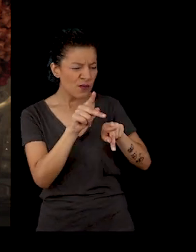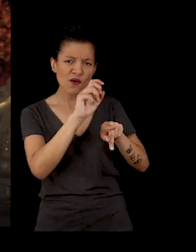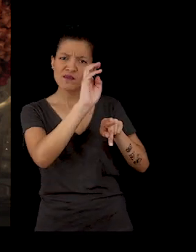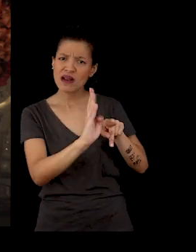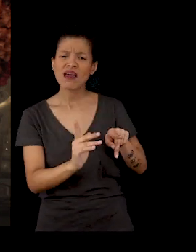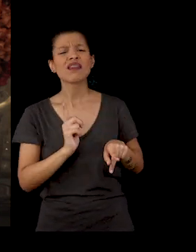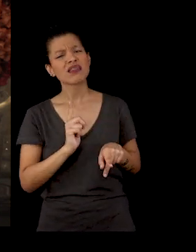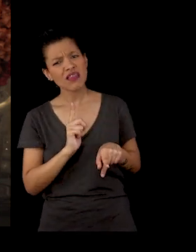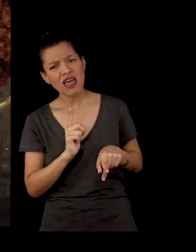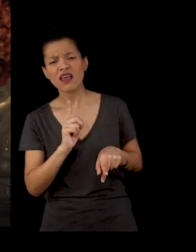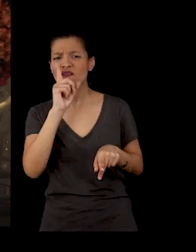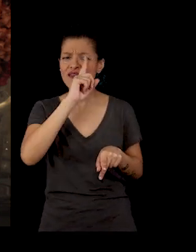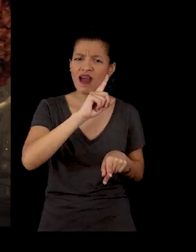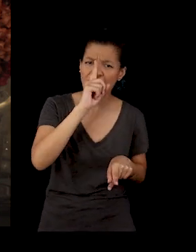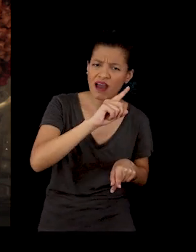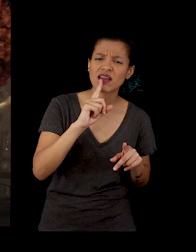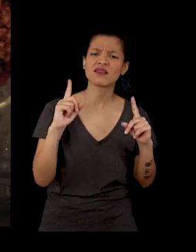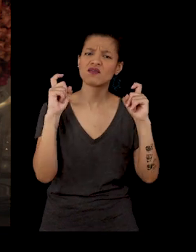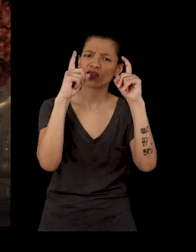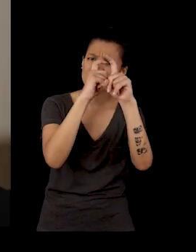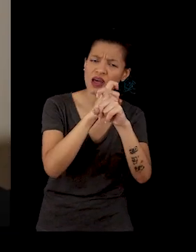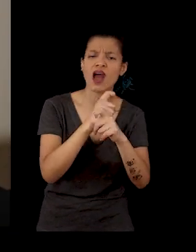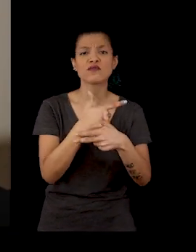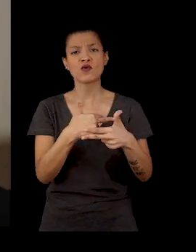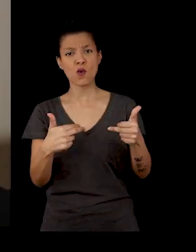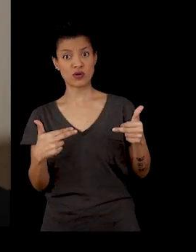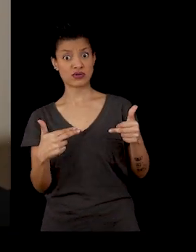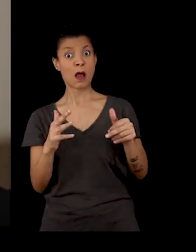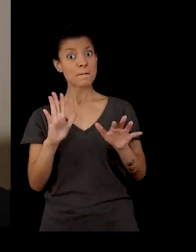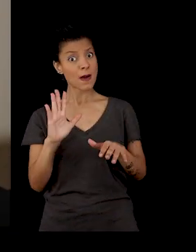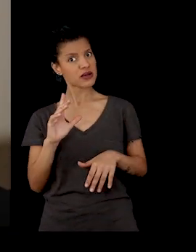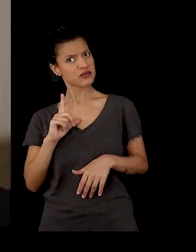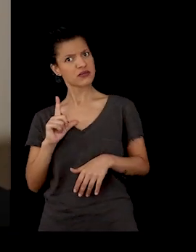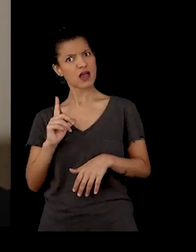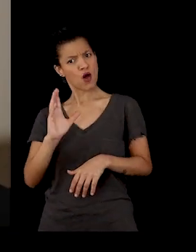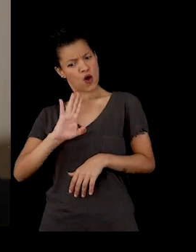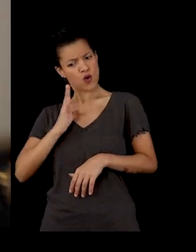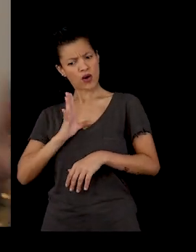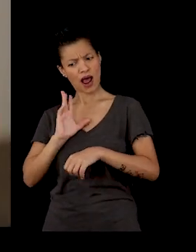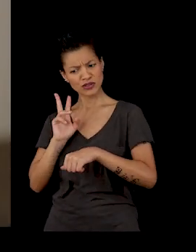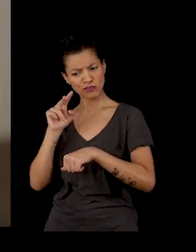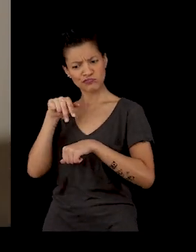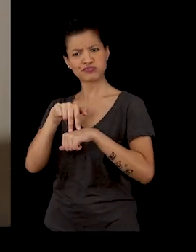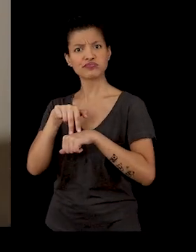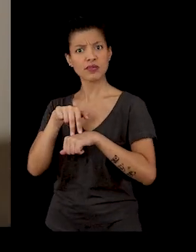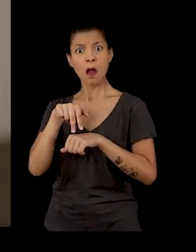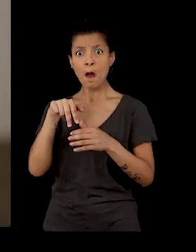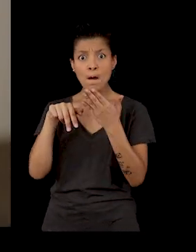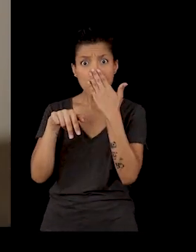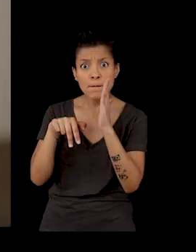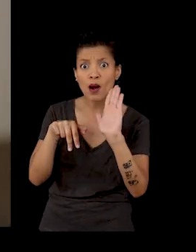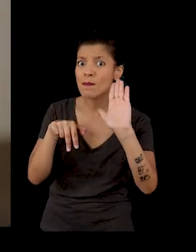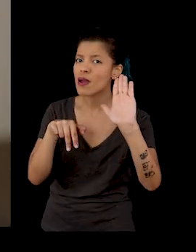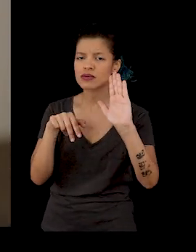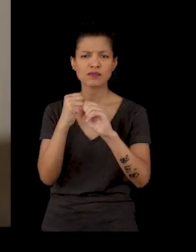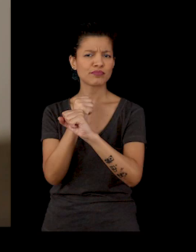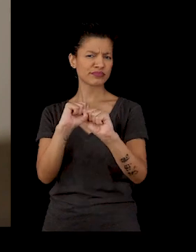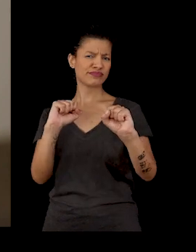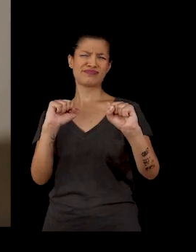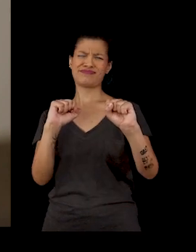tantos fracassos, tantas dificuldades, ousa fazer uma promessa impossível.